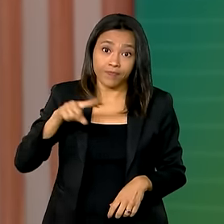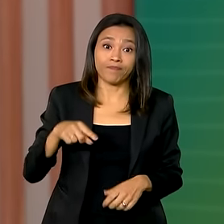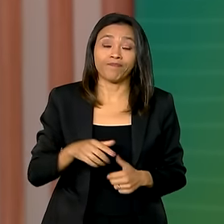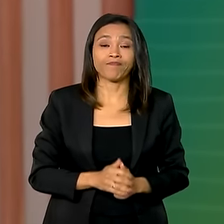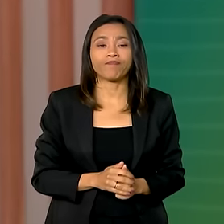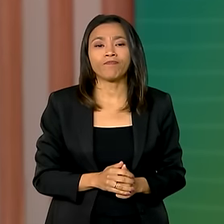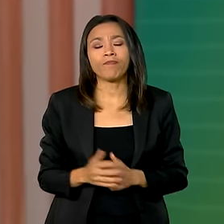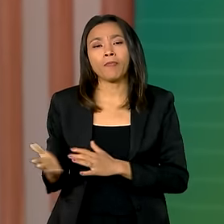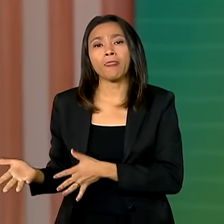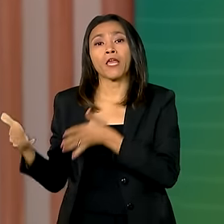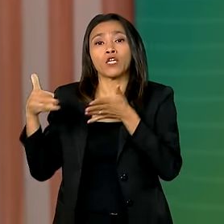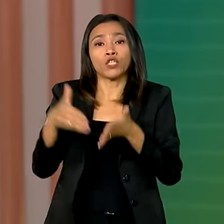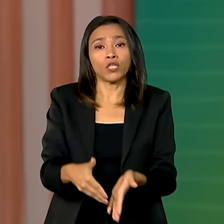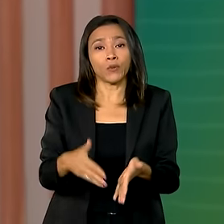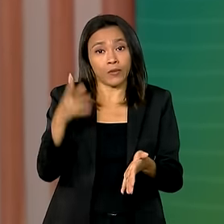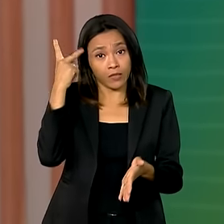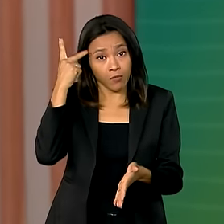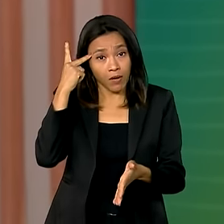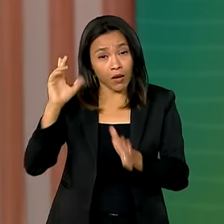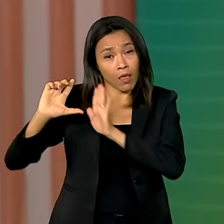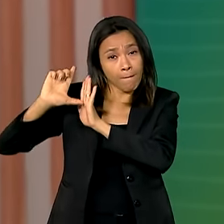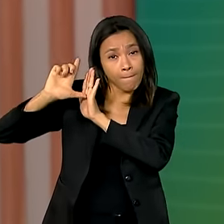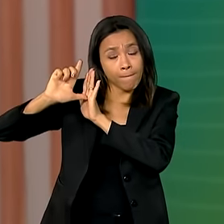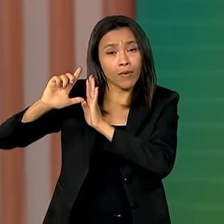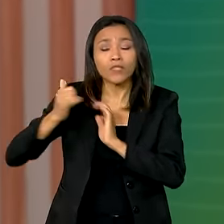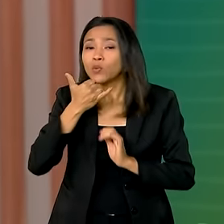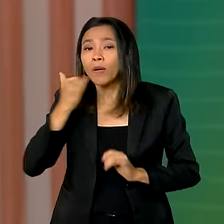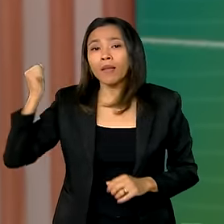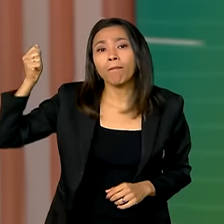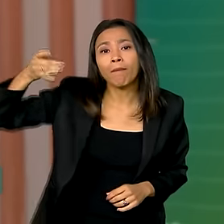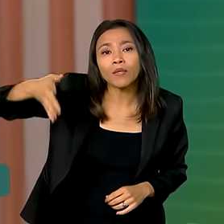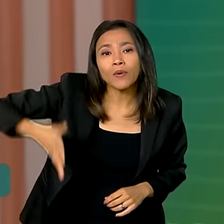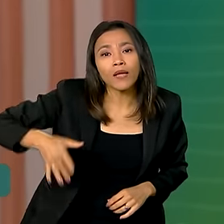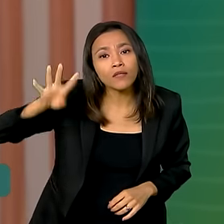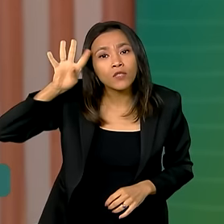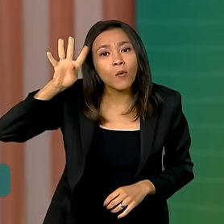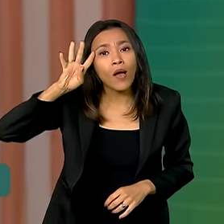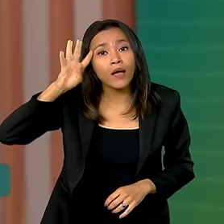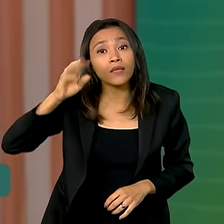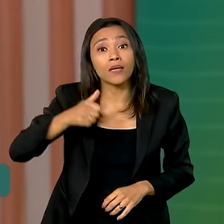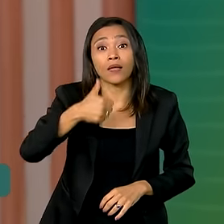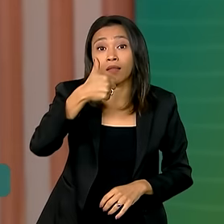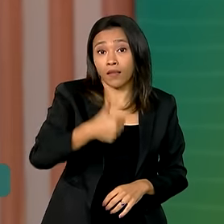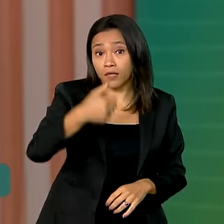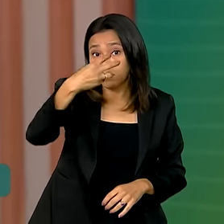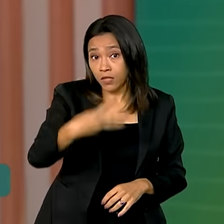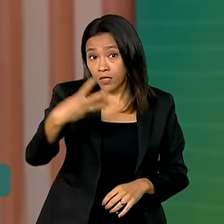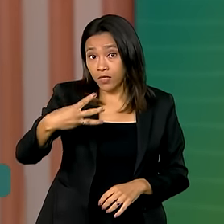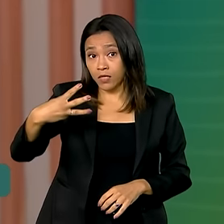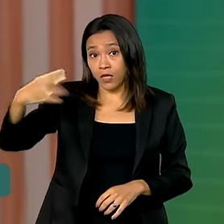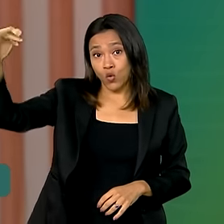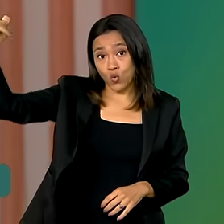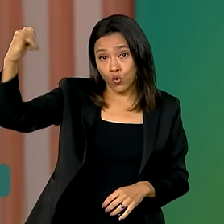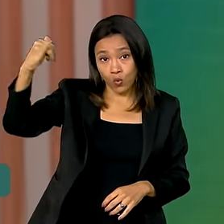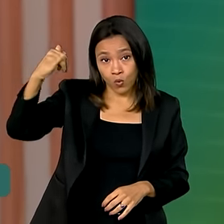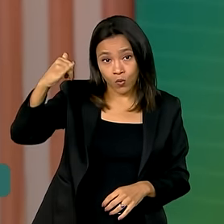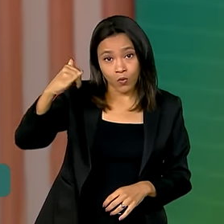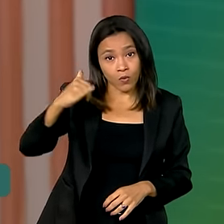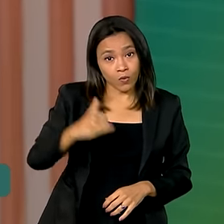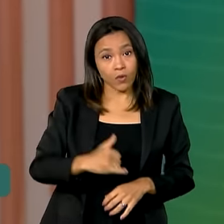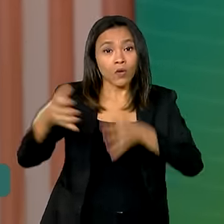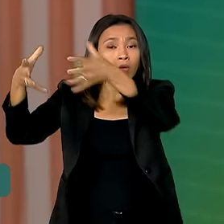Chegou em São Paulo na madrugada desta quarta-feira o 13º voo da Operação Raízes do Cedro de